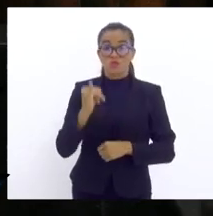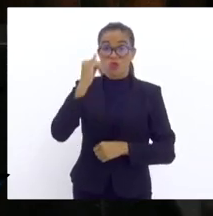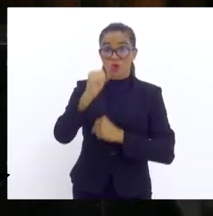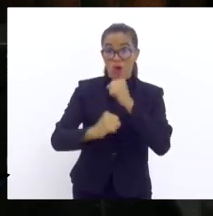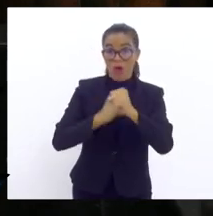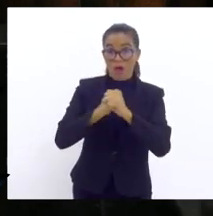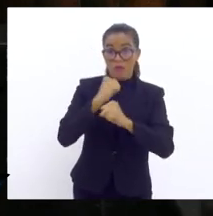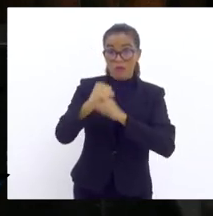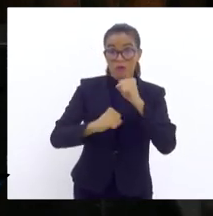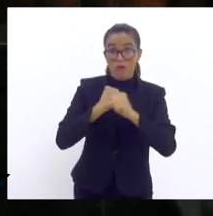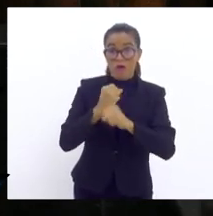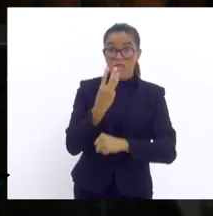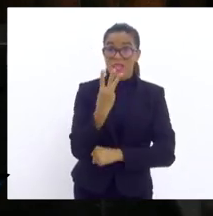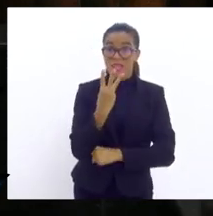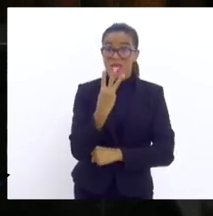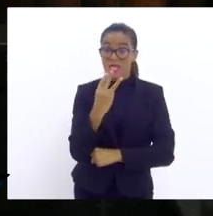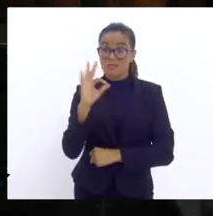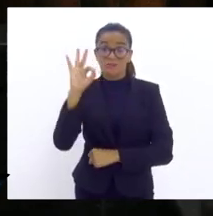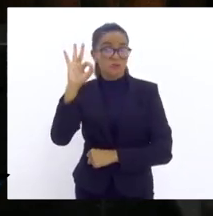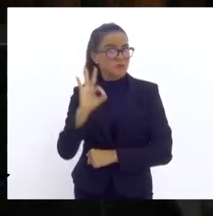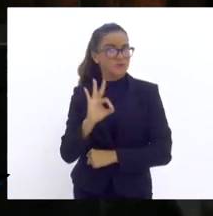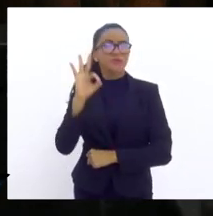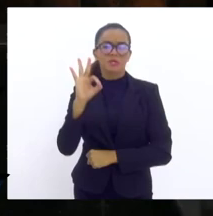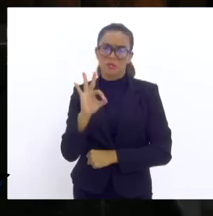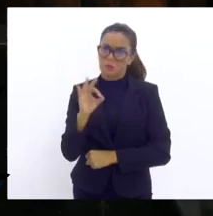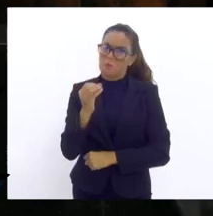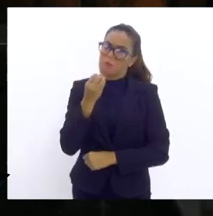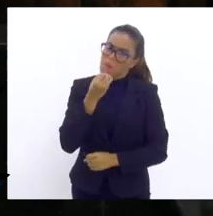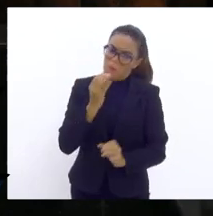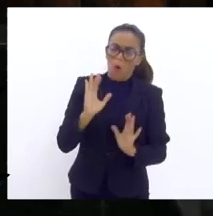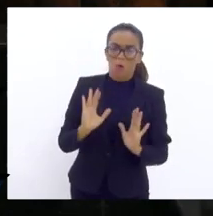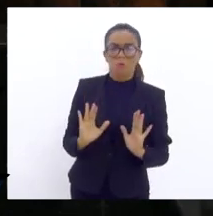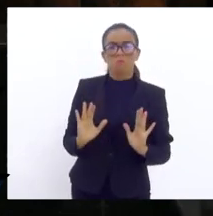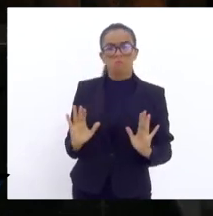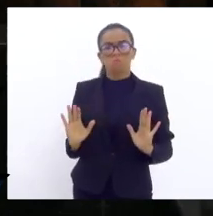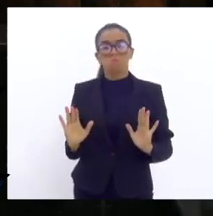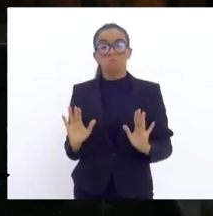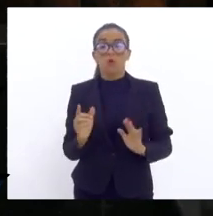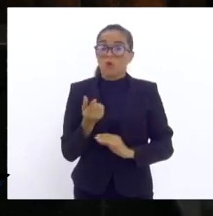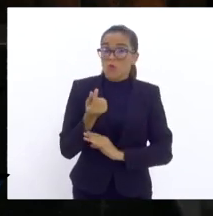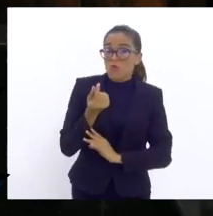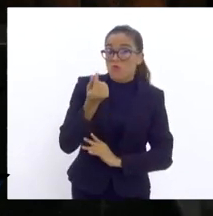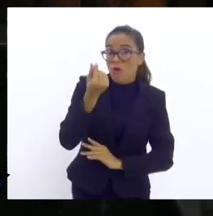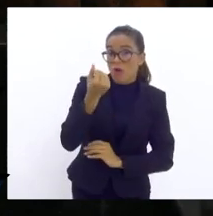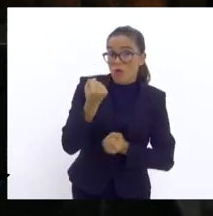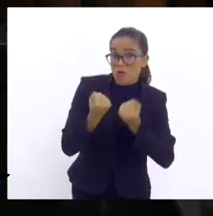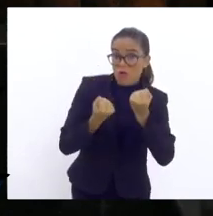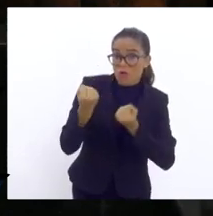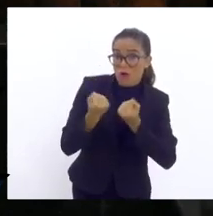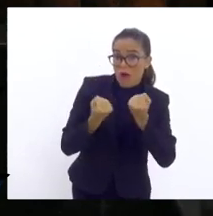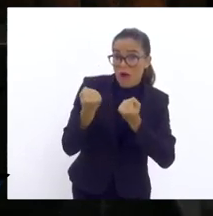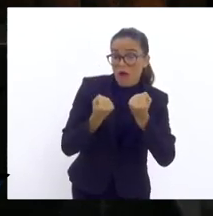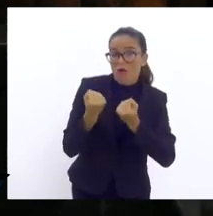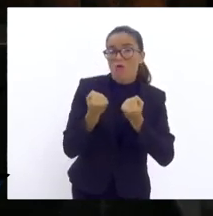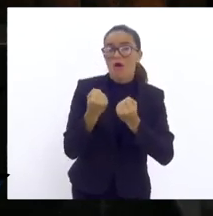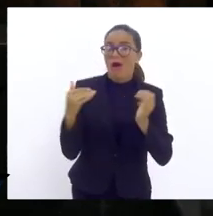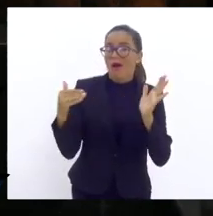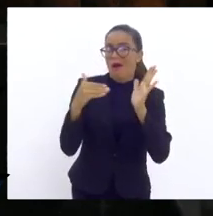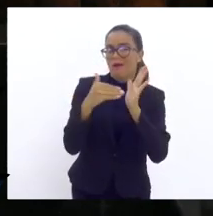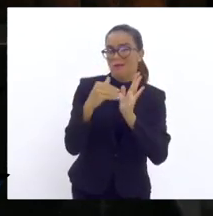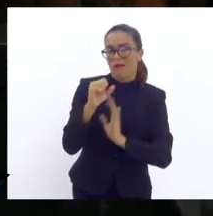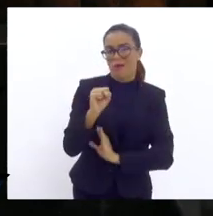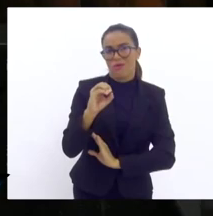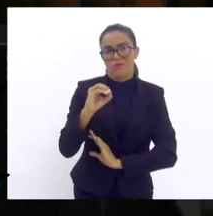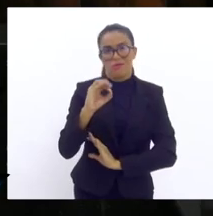ao ano. Um juro bem subsidiado. Valor do veículo até 80